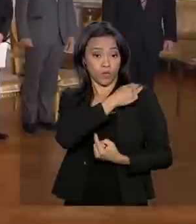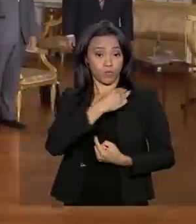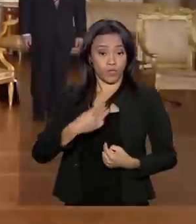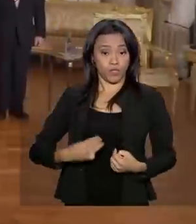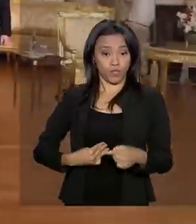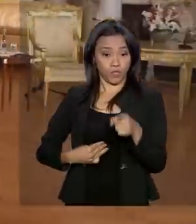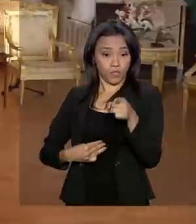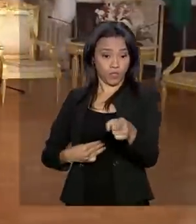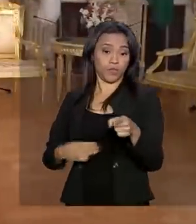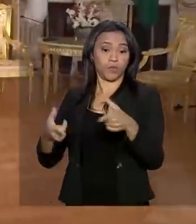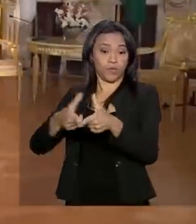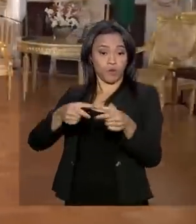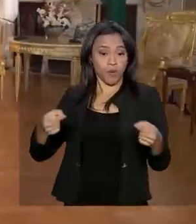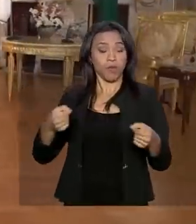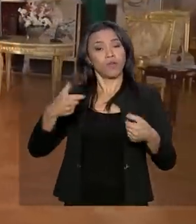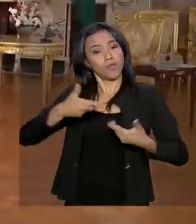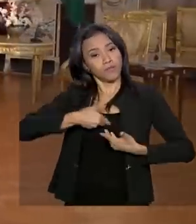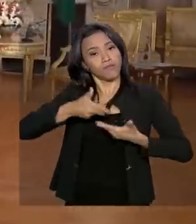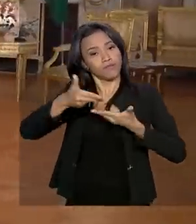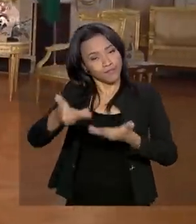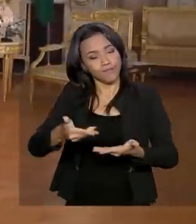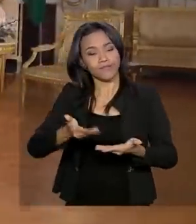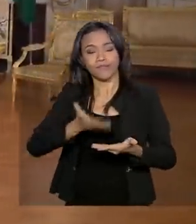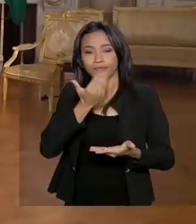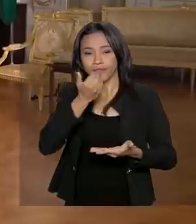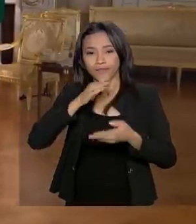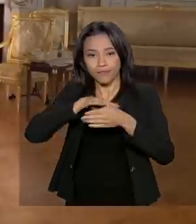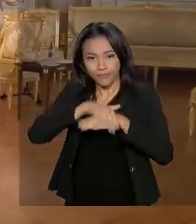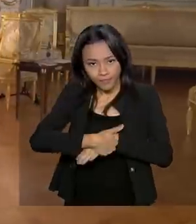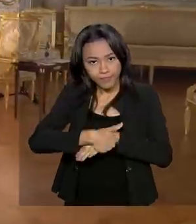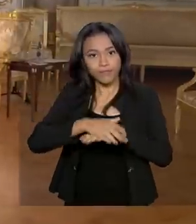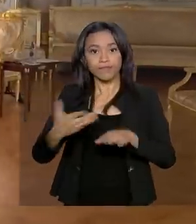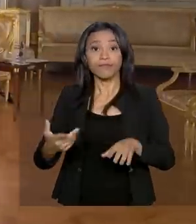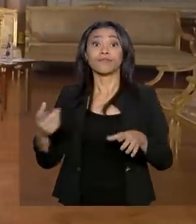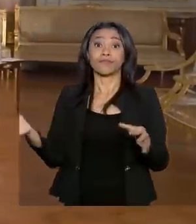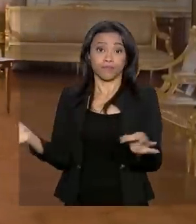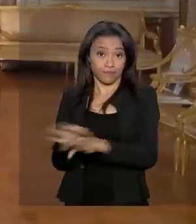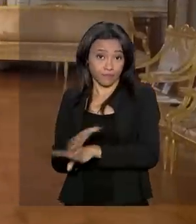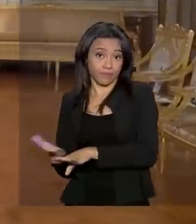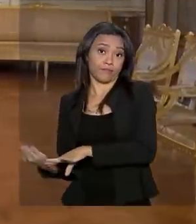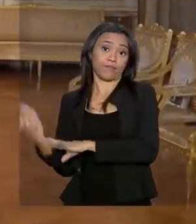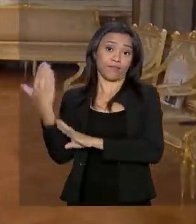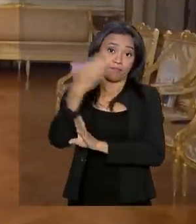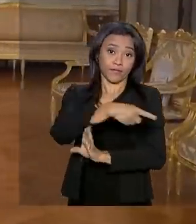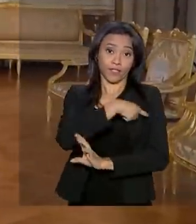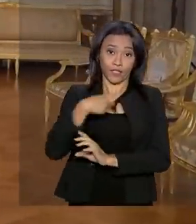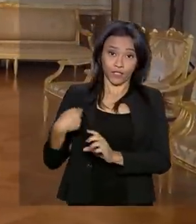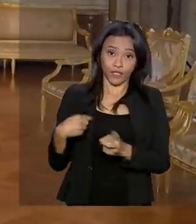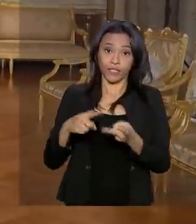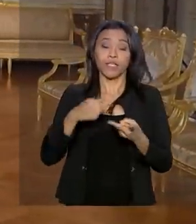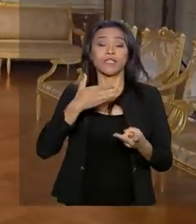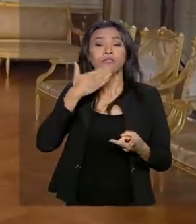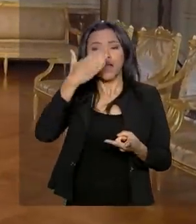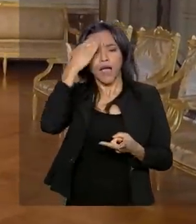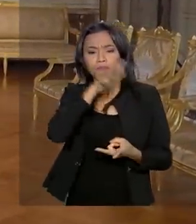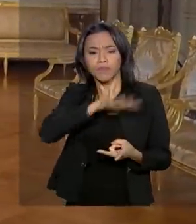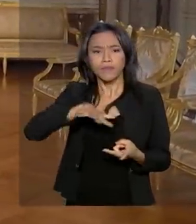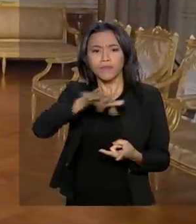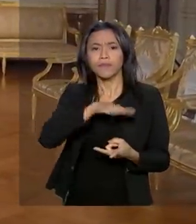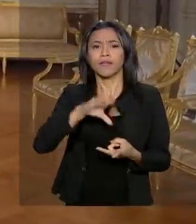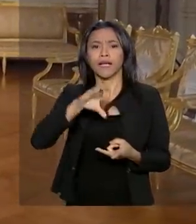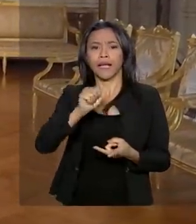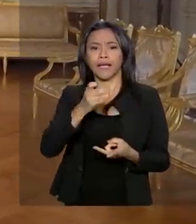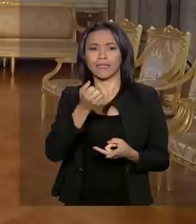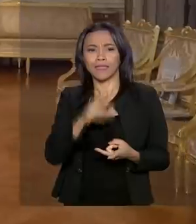e participou de um jantar oferecido por ele. Além do Japão, Bolsonaro vai visitar a China, Emirados Árabes Unidos, Catar e